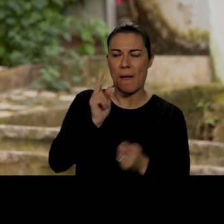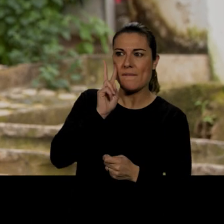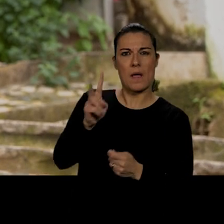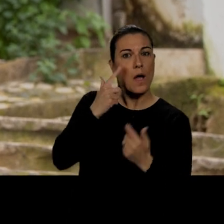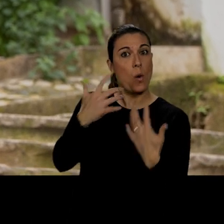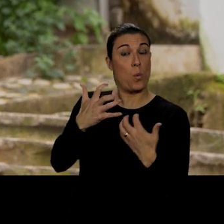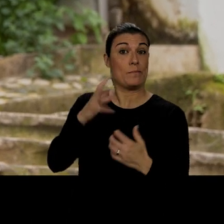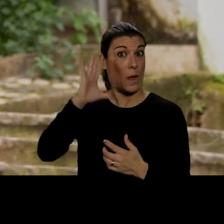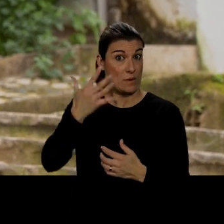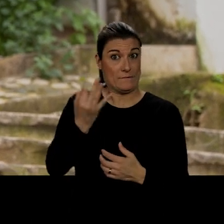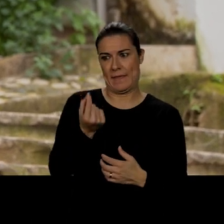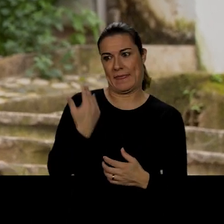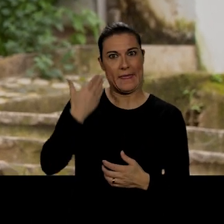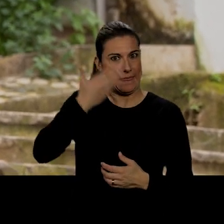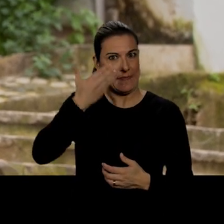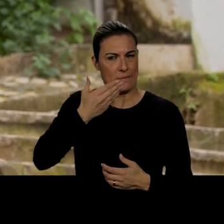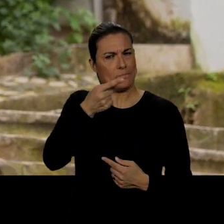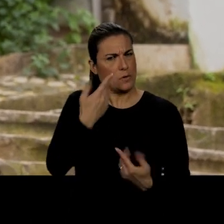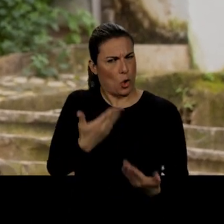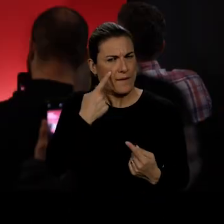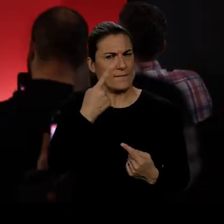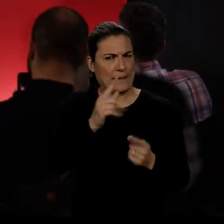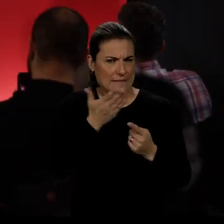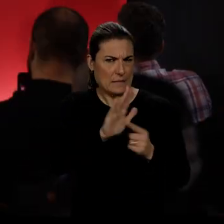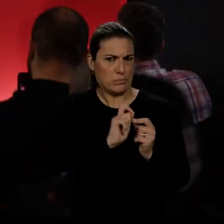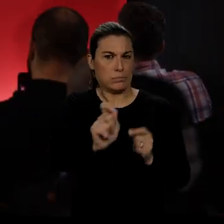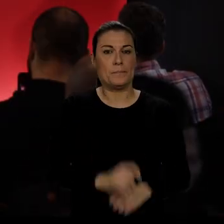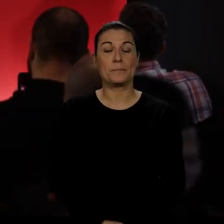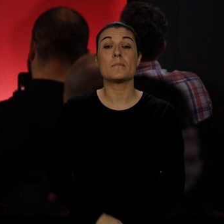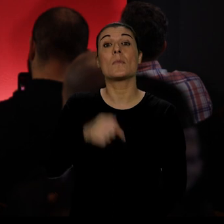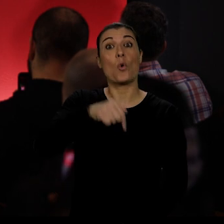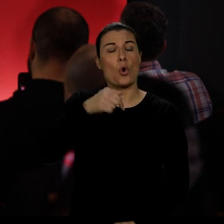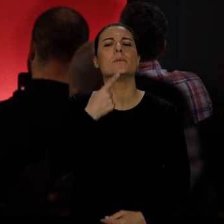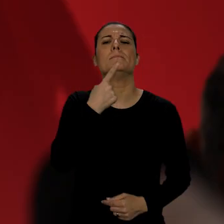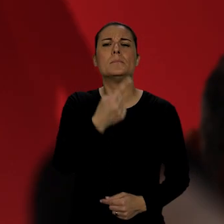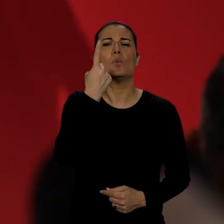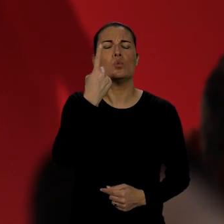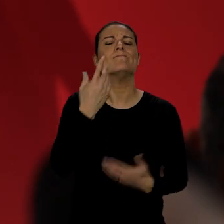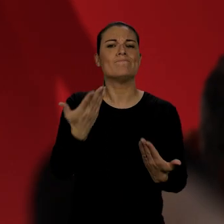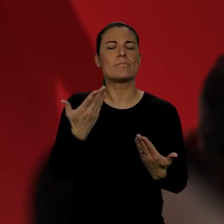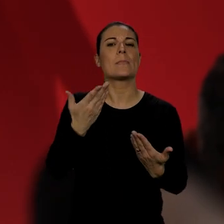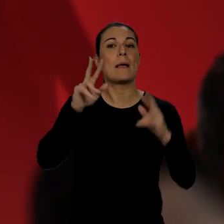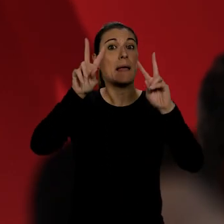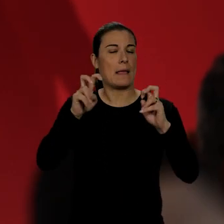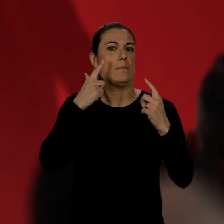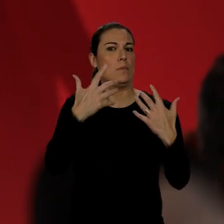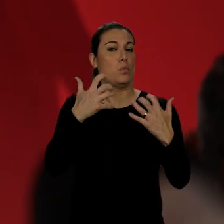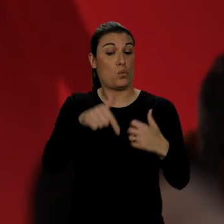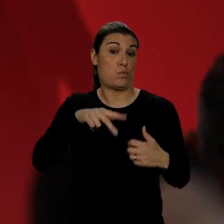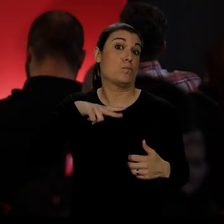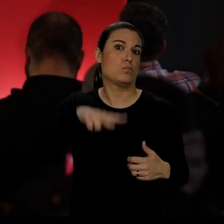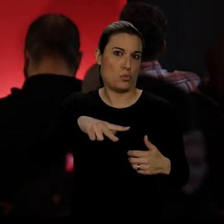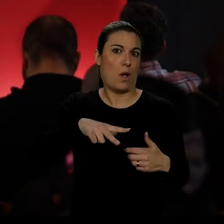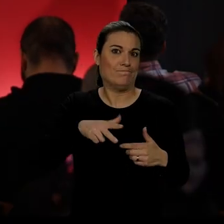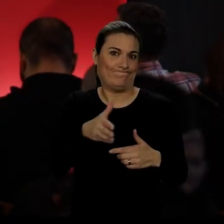alto. Foi o que nos aconteceu há dias. Ora vejam. E eu quero falar-vos hoje sobre uma das maiores questões que o país atravessa.